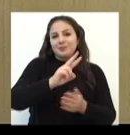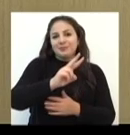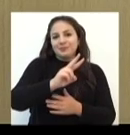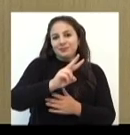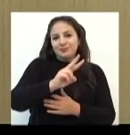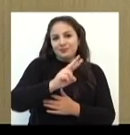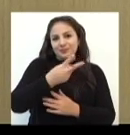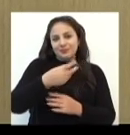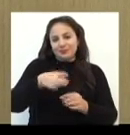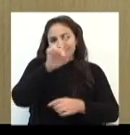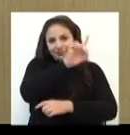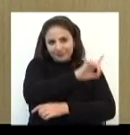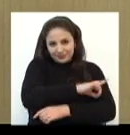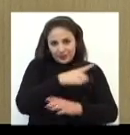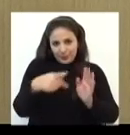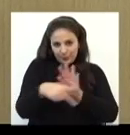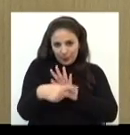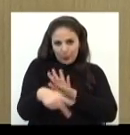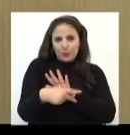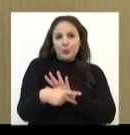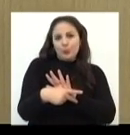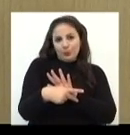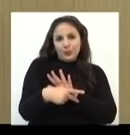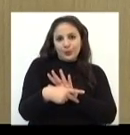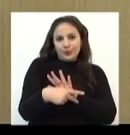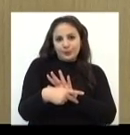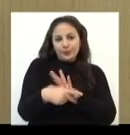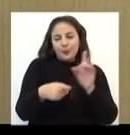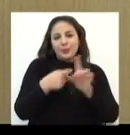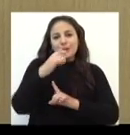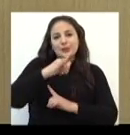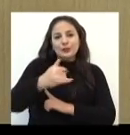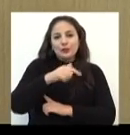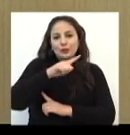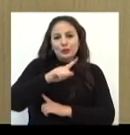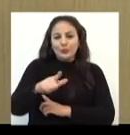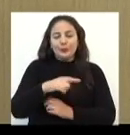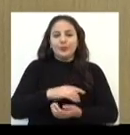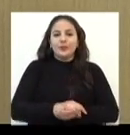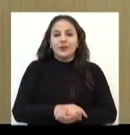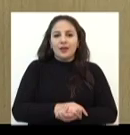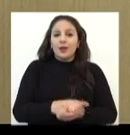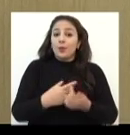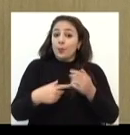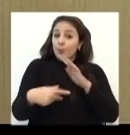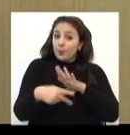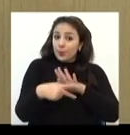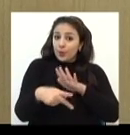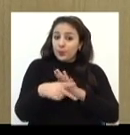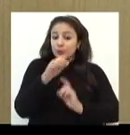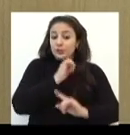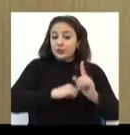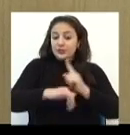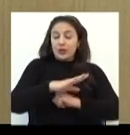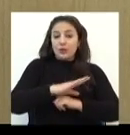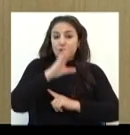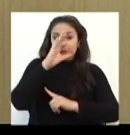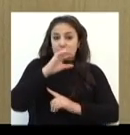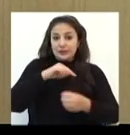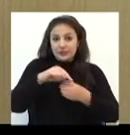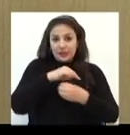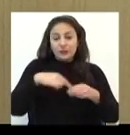dias do mês de julho. O tema deste ano é a função social da cidade e da propriedade. A comissão